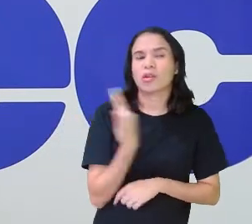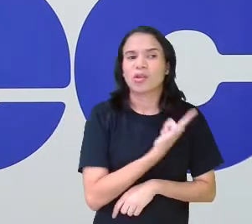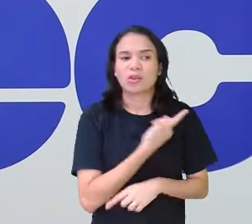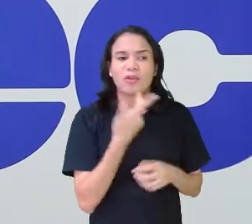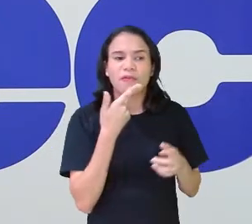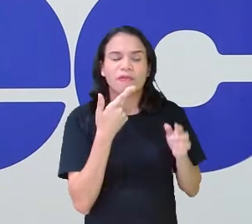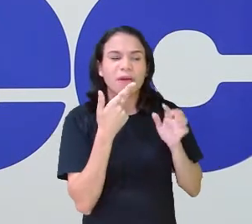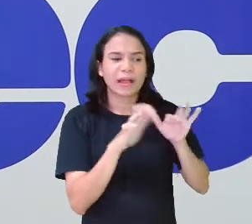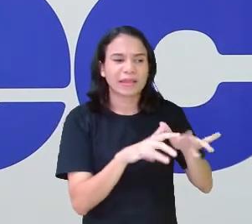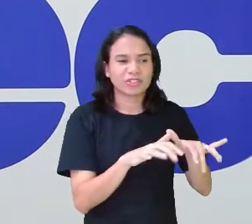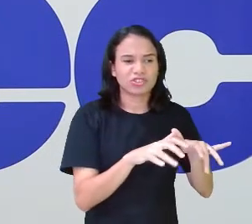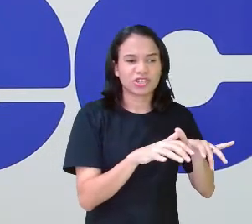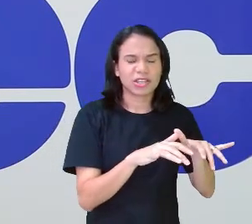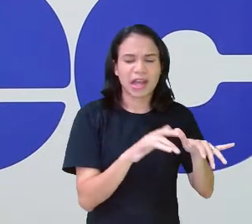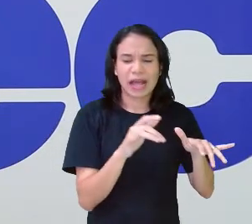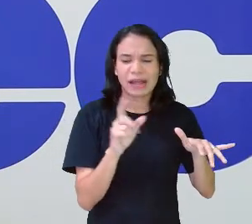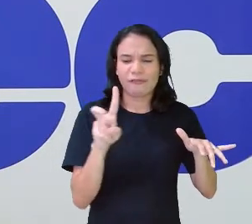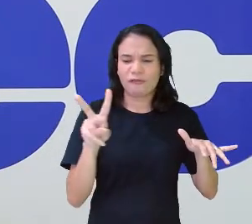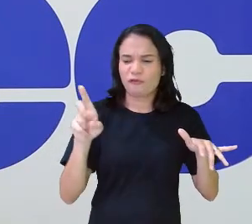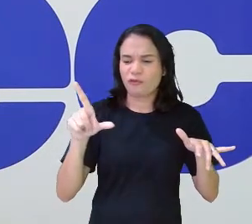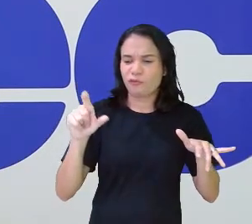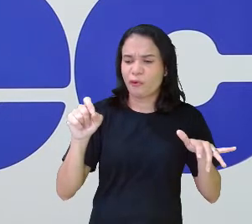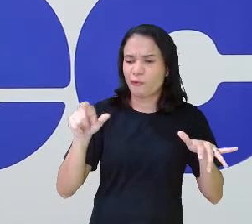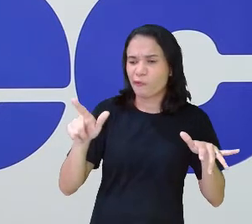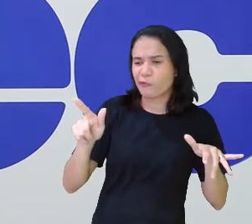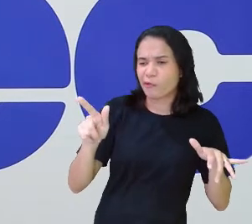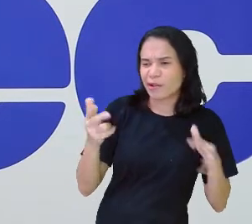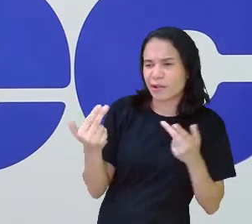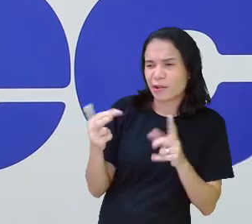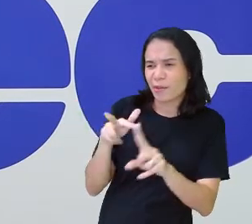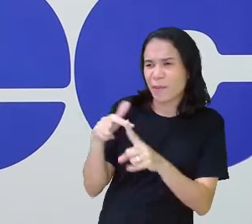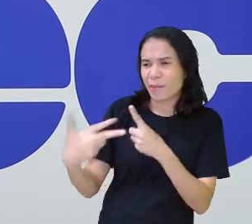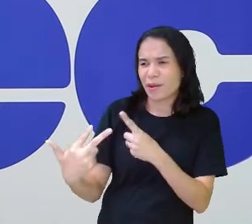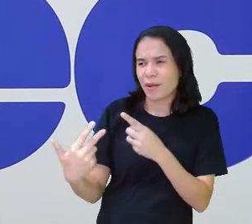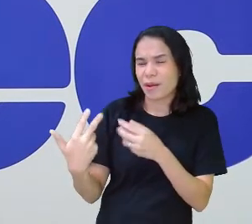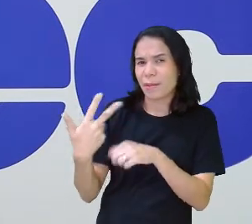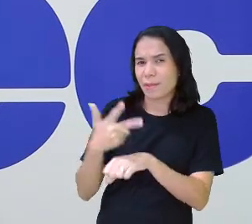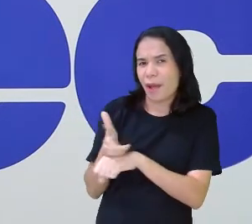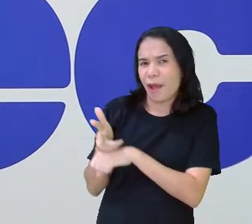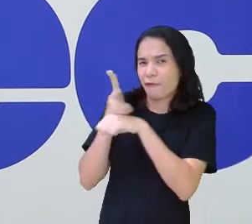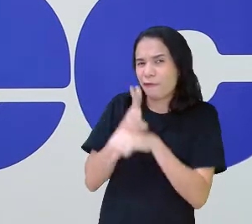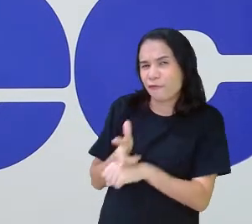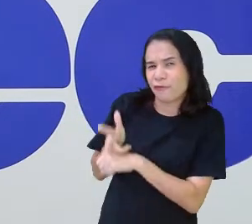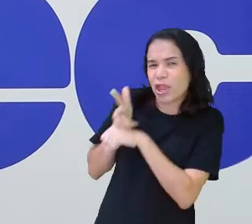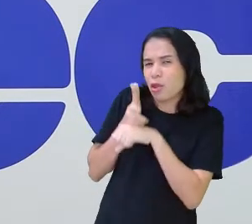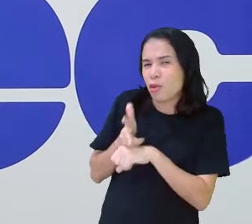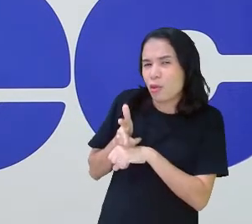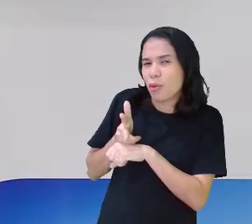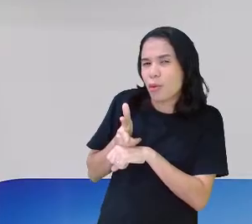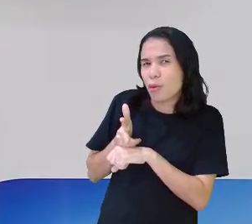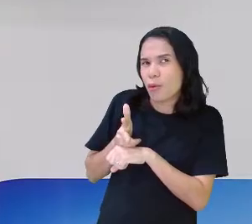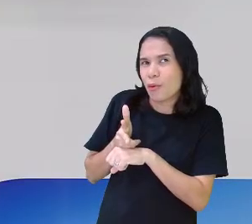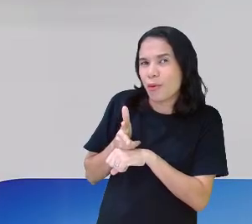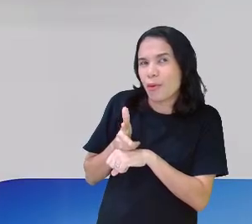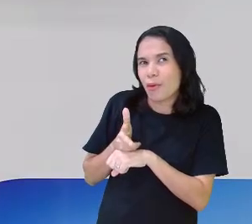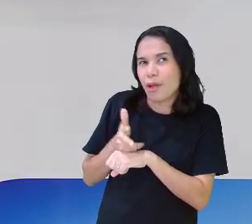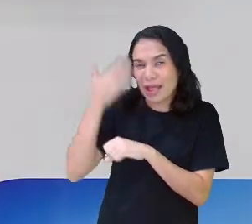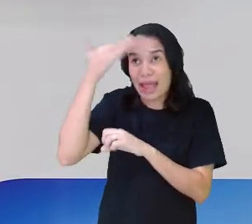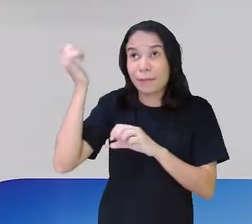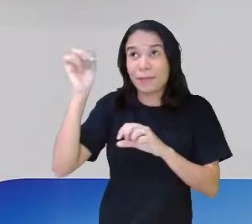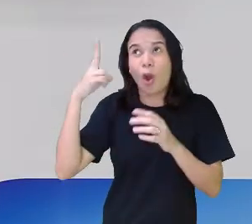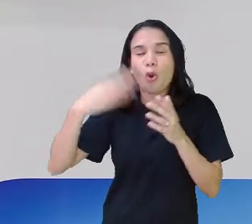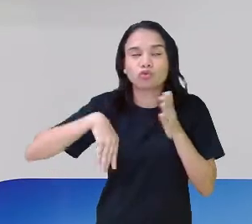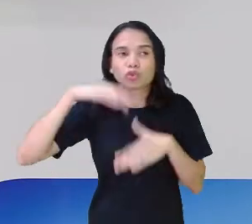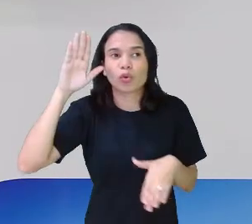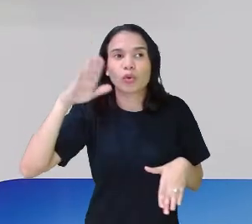digitado, né? O vlog deve ser na mesma perspectiva, só que em vídeo, né? Olha! Sabia ou deduziu?